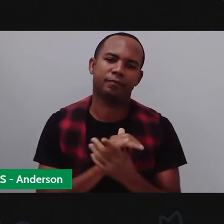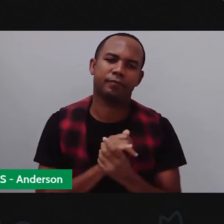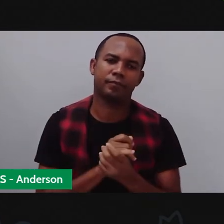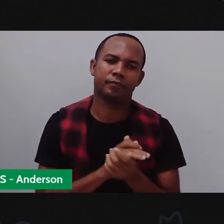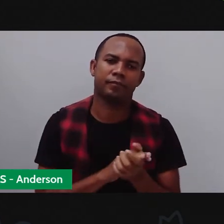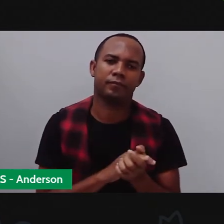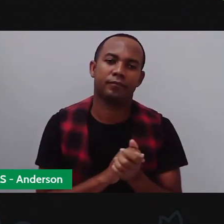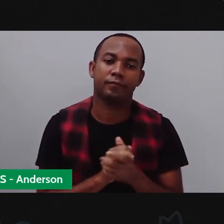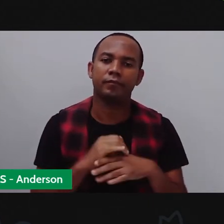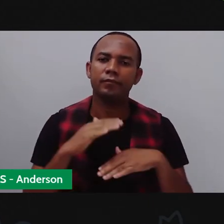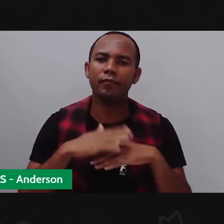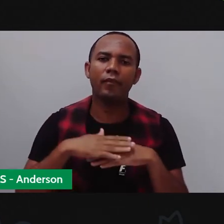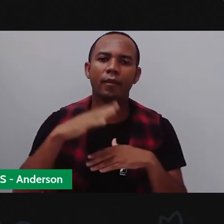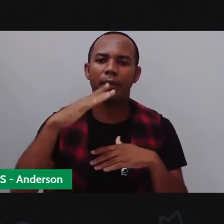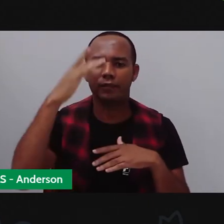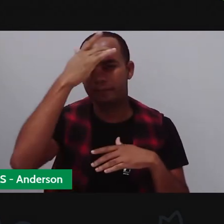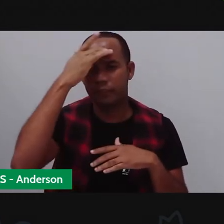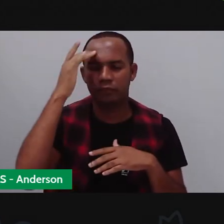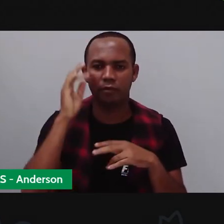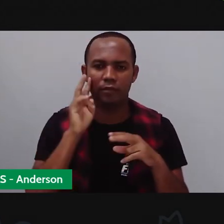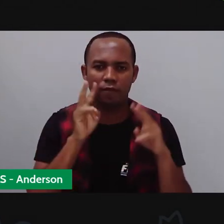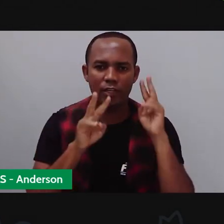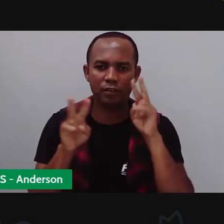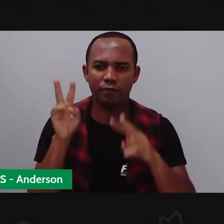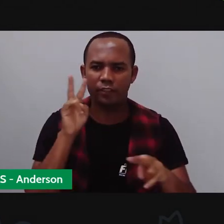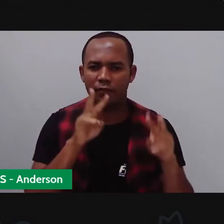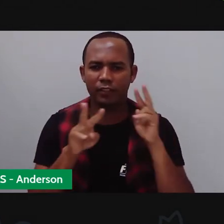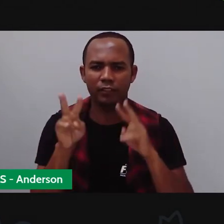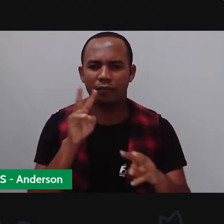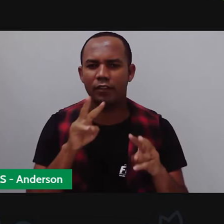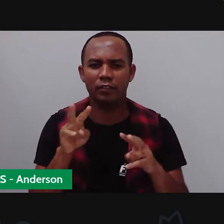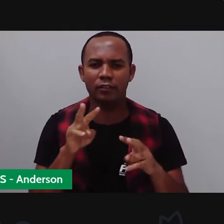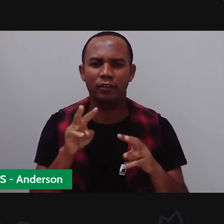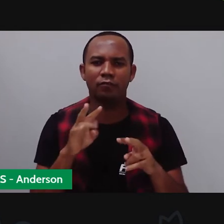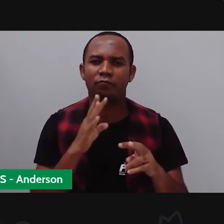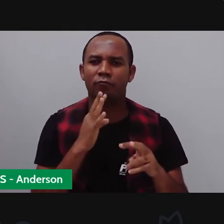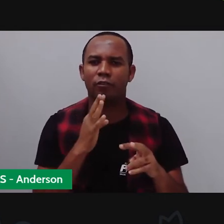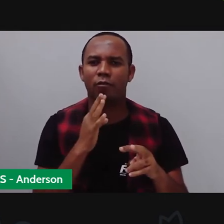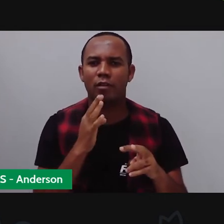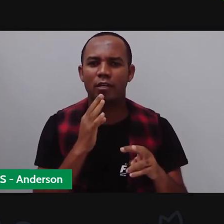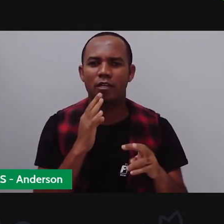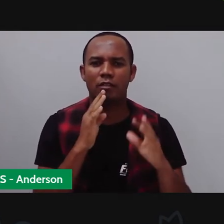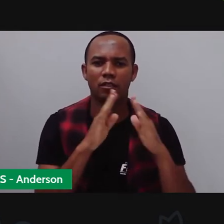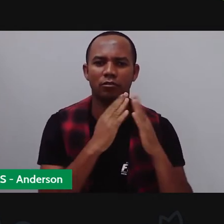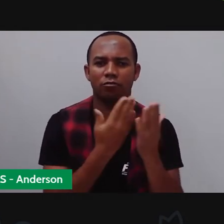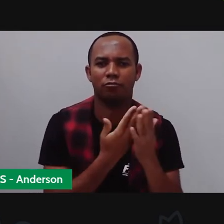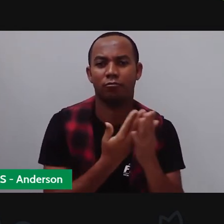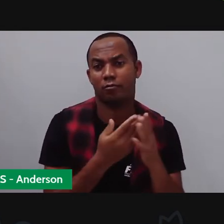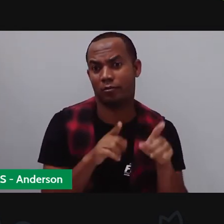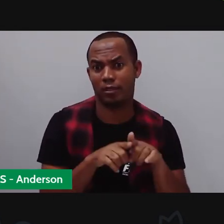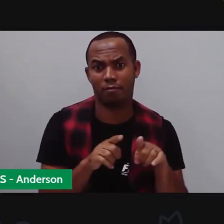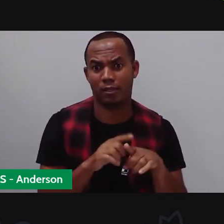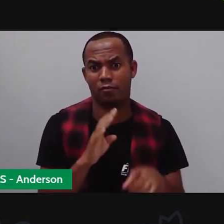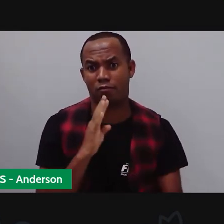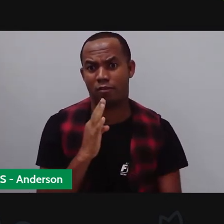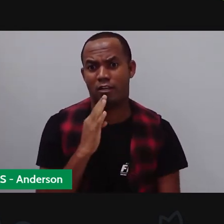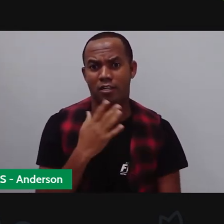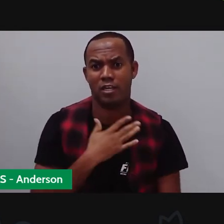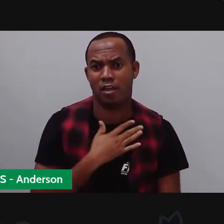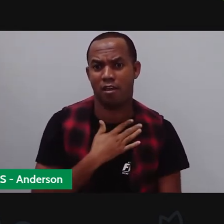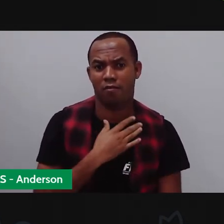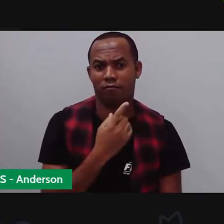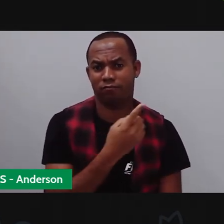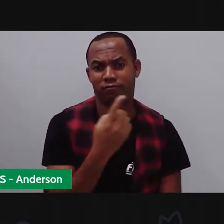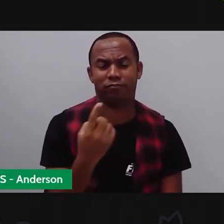o maior número de pessoas tenham acesso a esse conhecimento e conheçam a gente, né Anderson? Você não quer ganhar o mundo